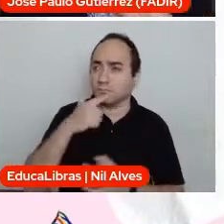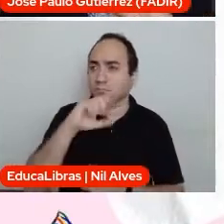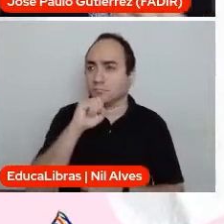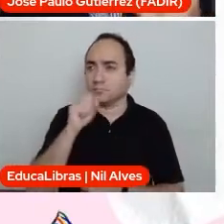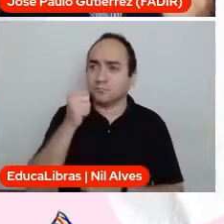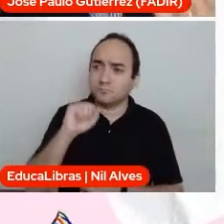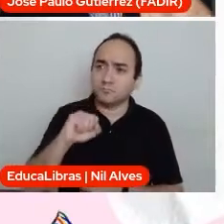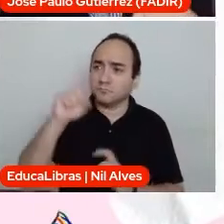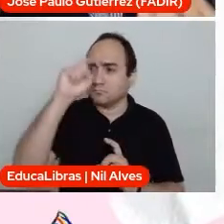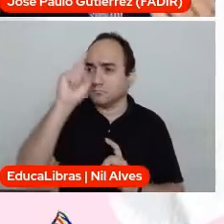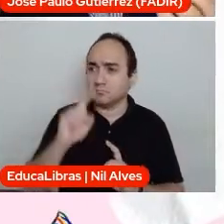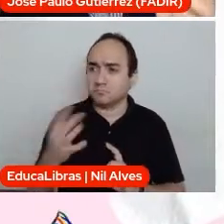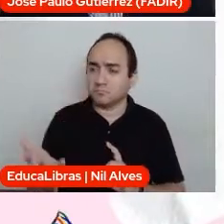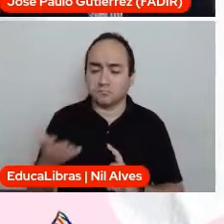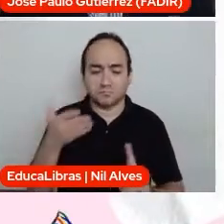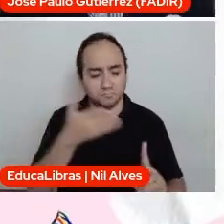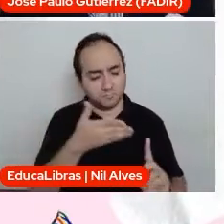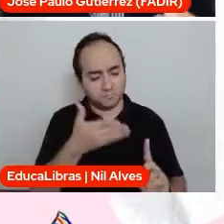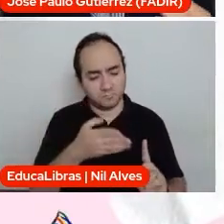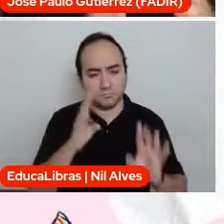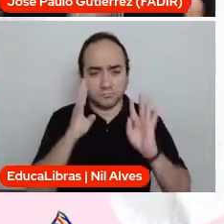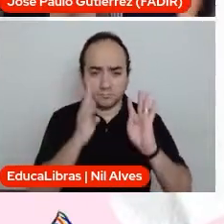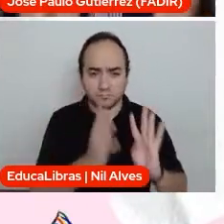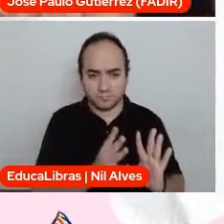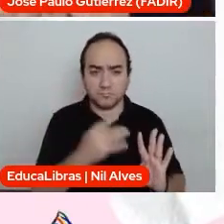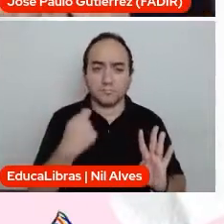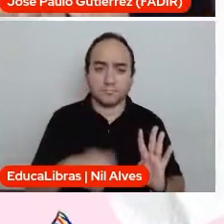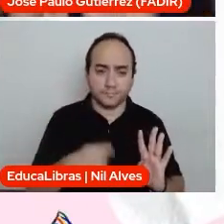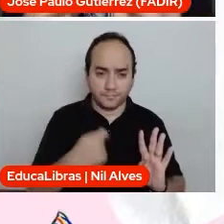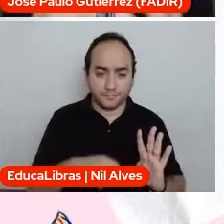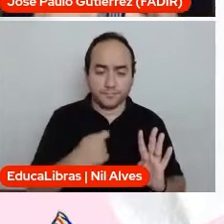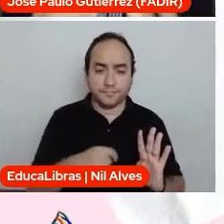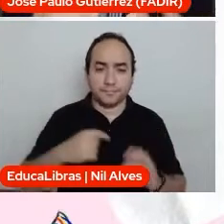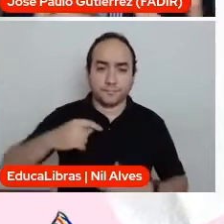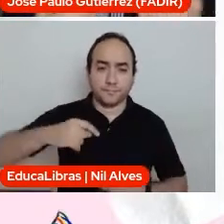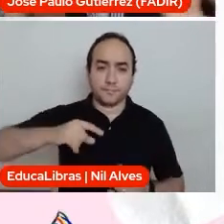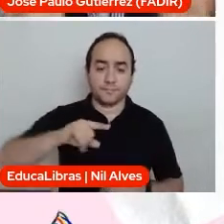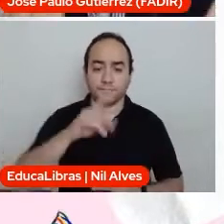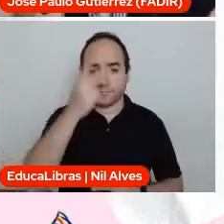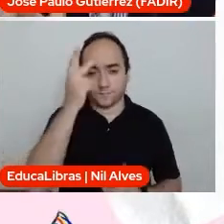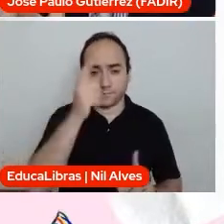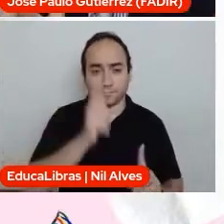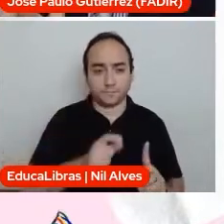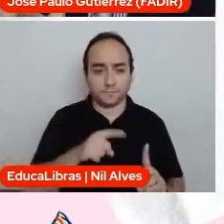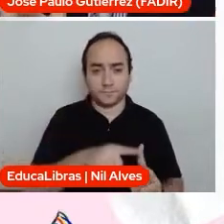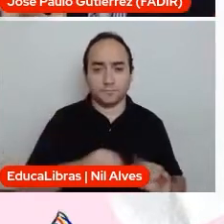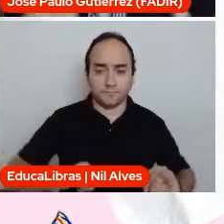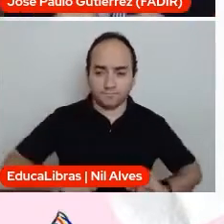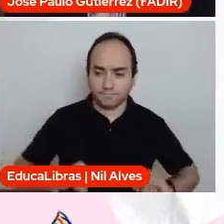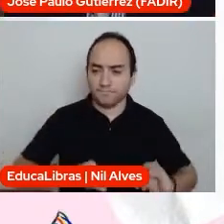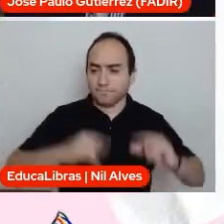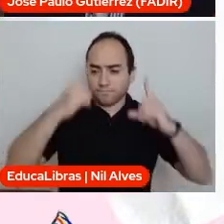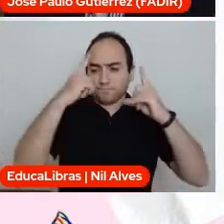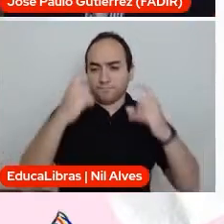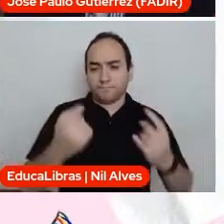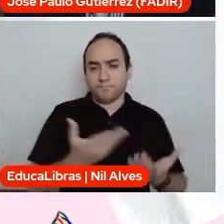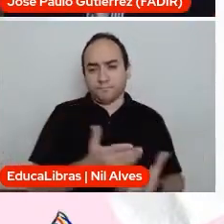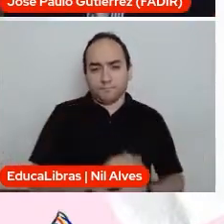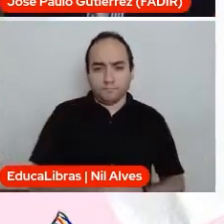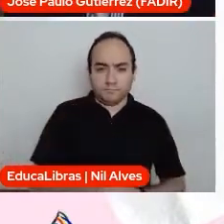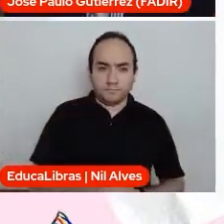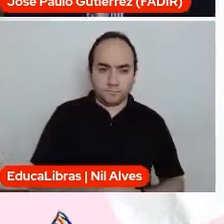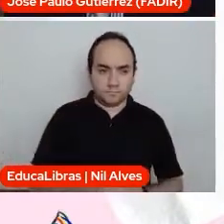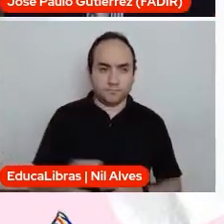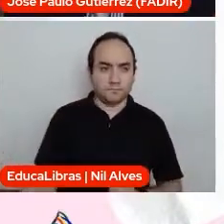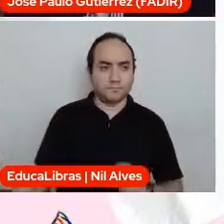precisa estar atento a essas situações para tirar essa pessoa vítima dessa violência. Pode passar, por